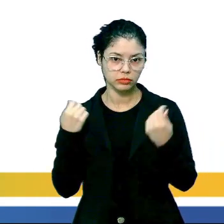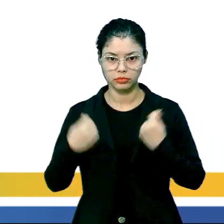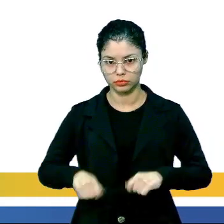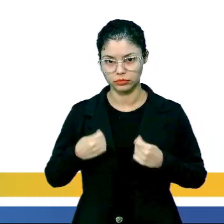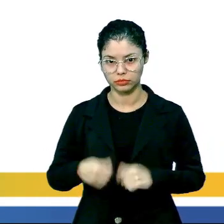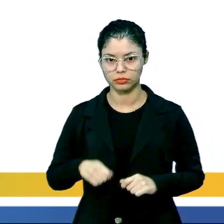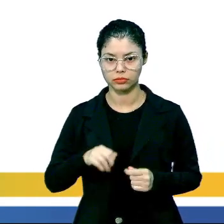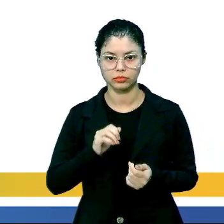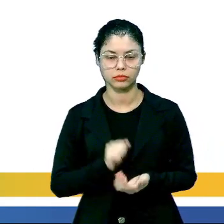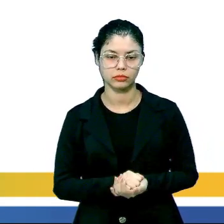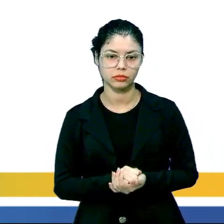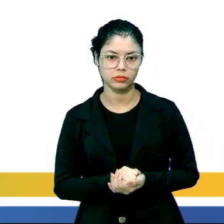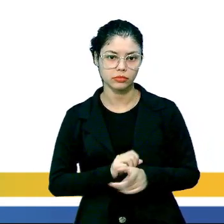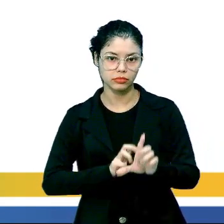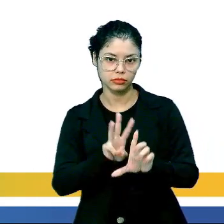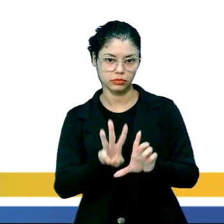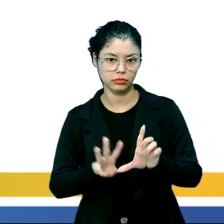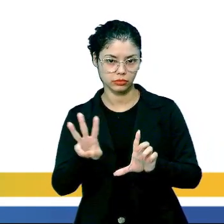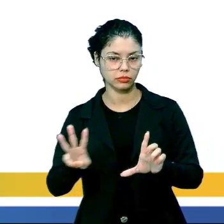Aí, ele diz assim,